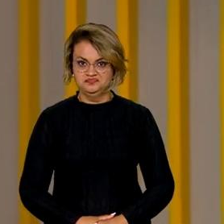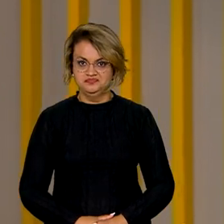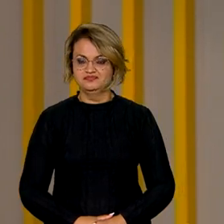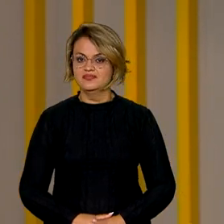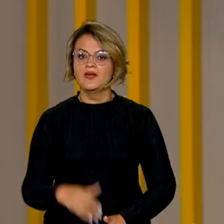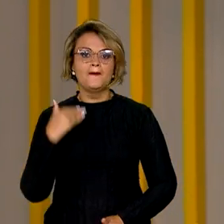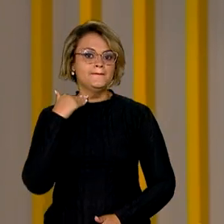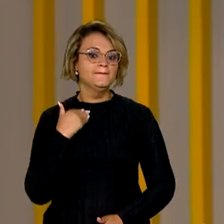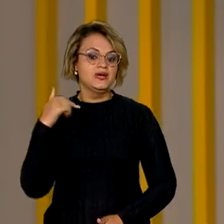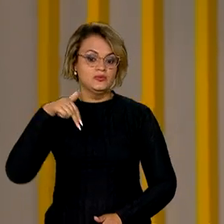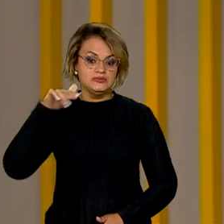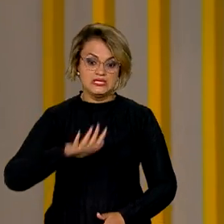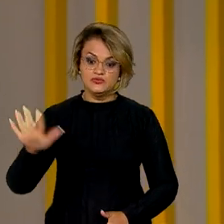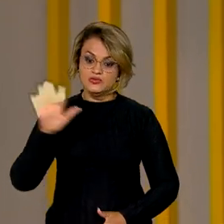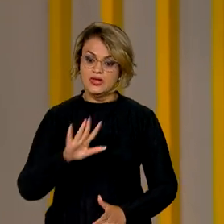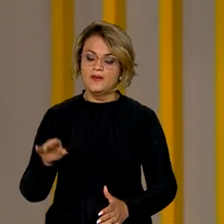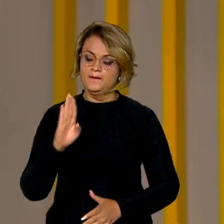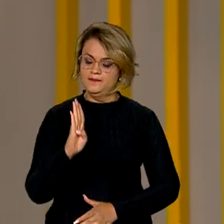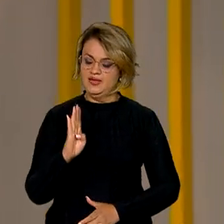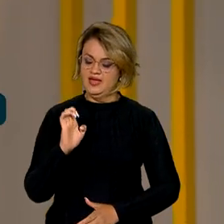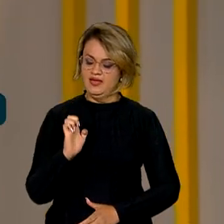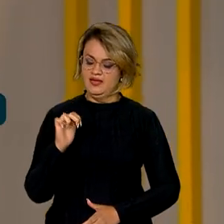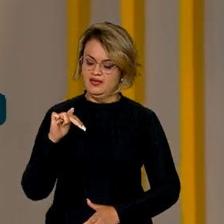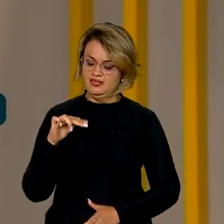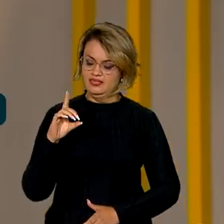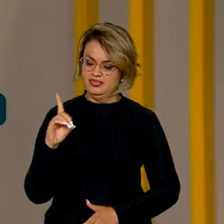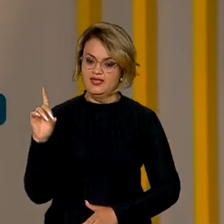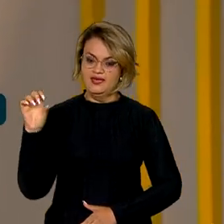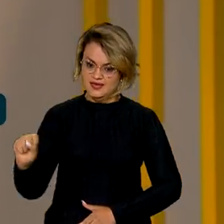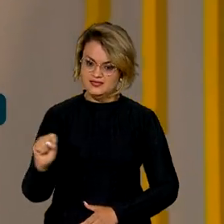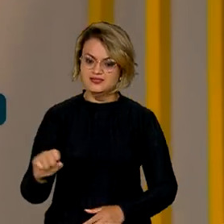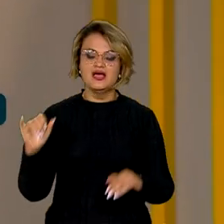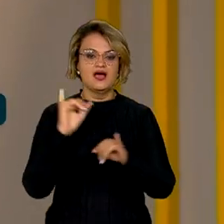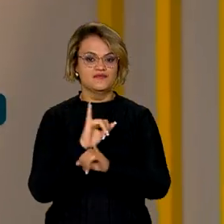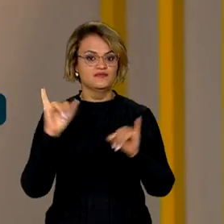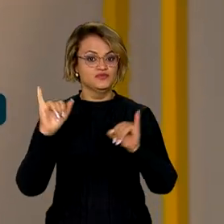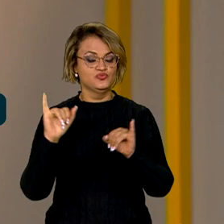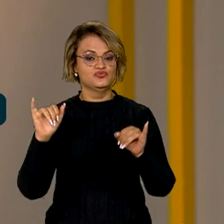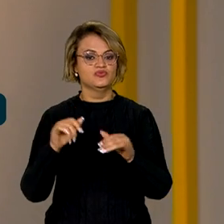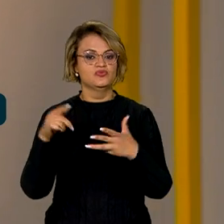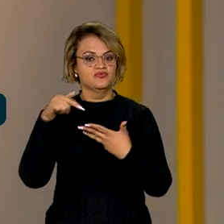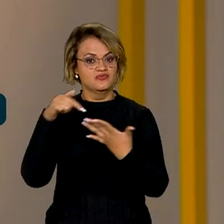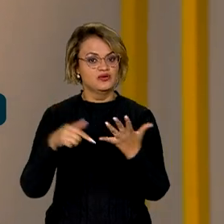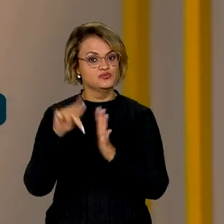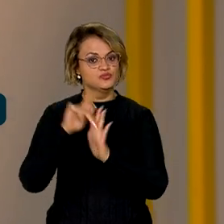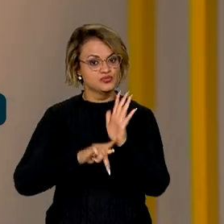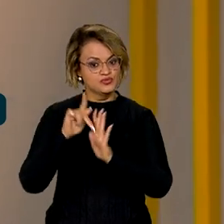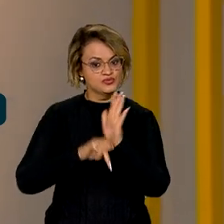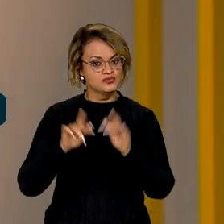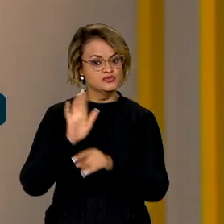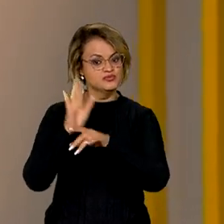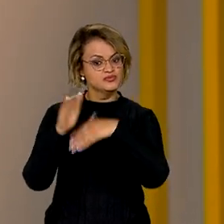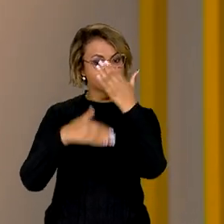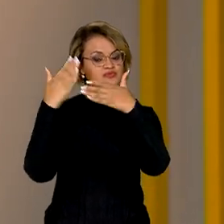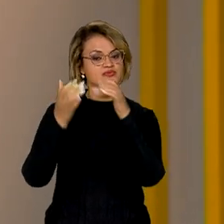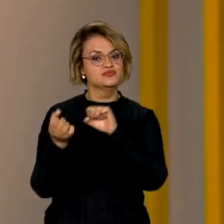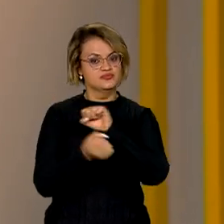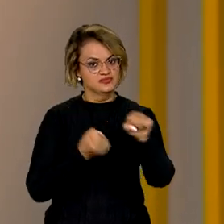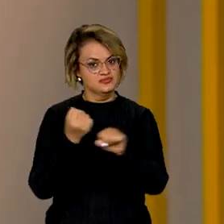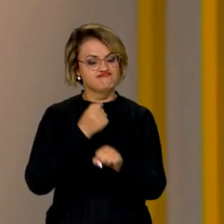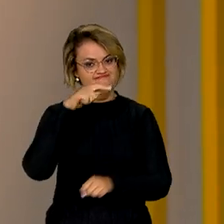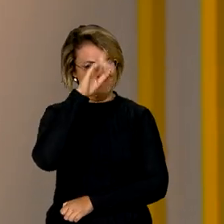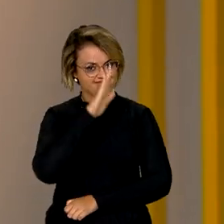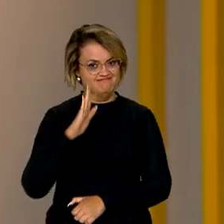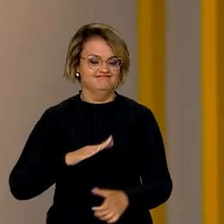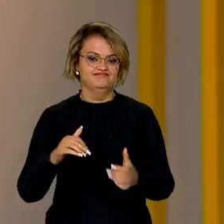O Banco Nacional de Desenvolvimento Econômico e Social está financiando uma série de projetos de desenvolvimento sustentável no